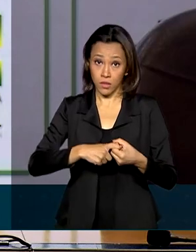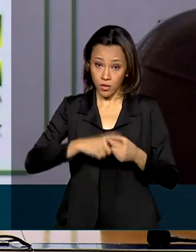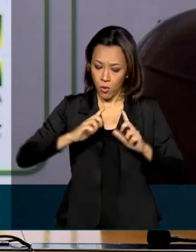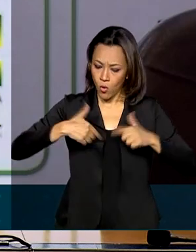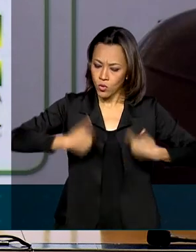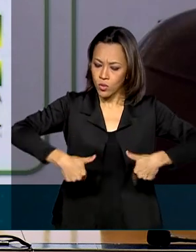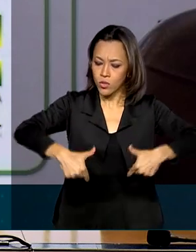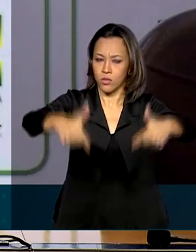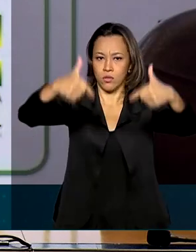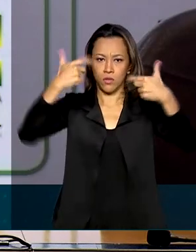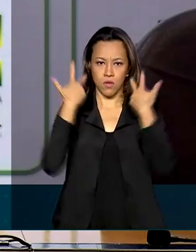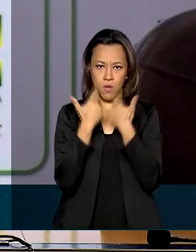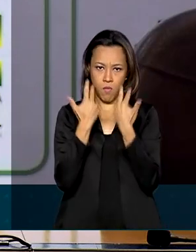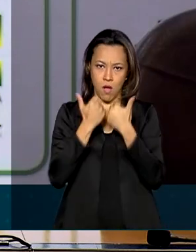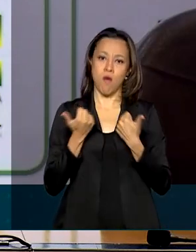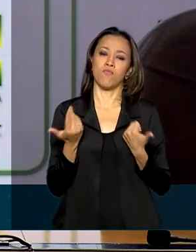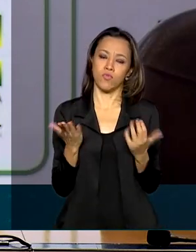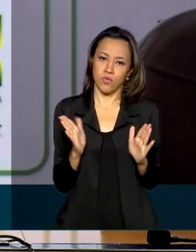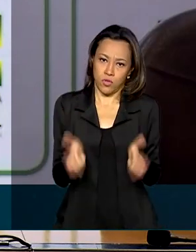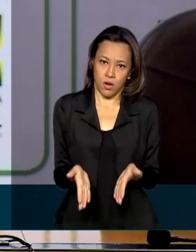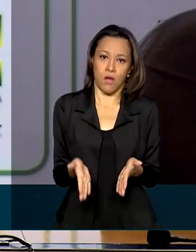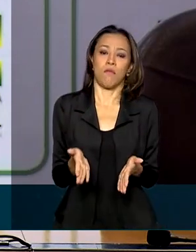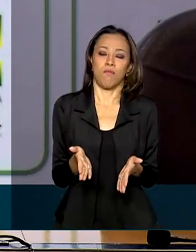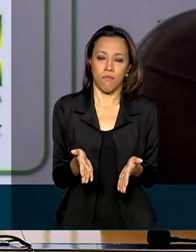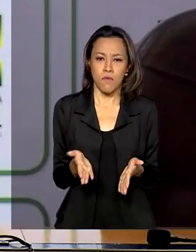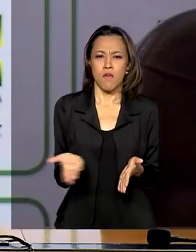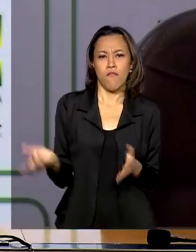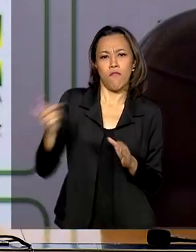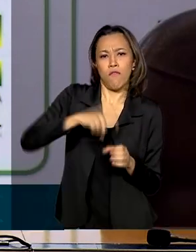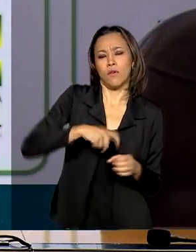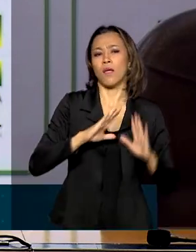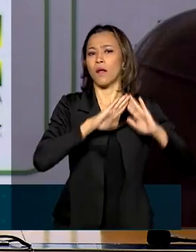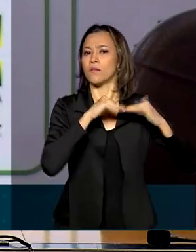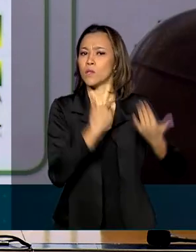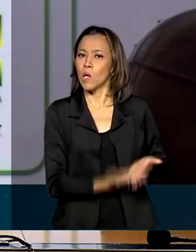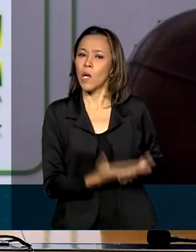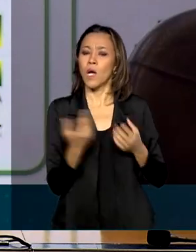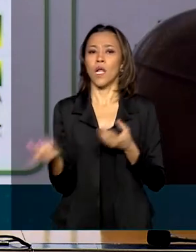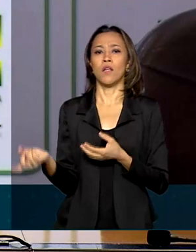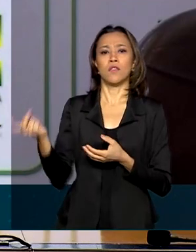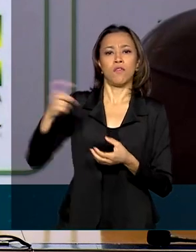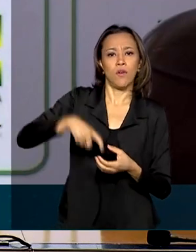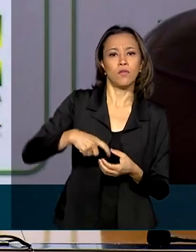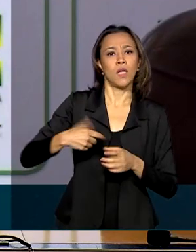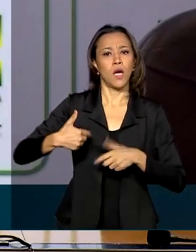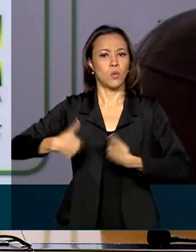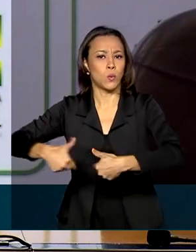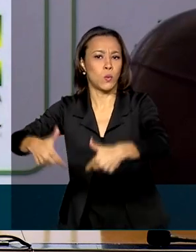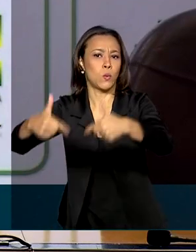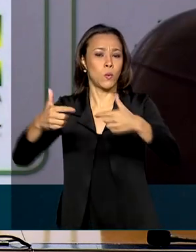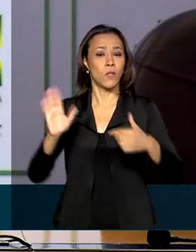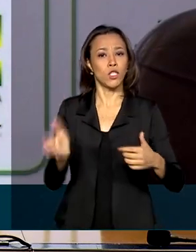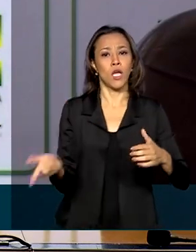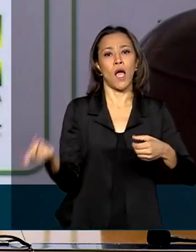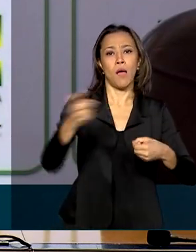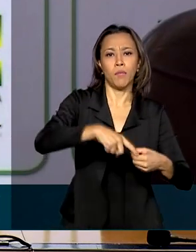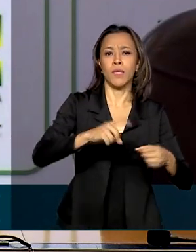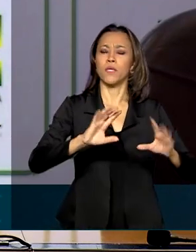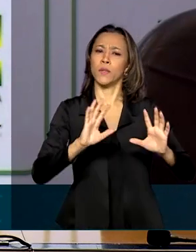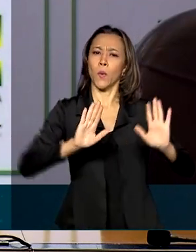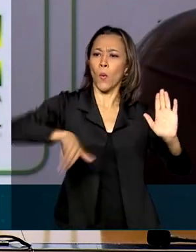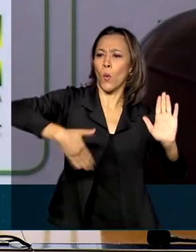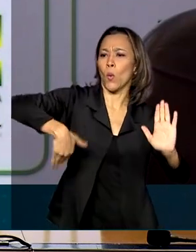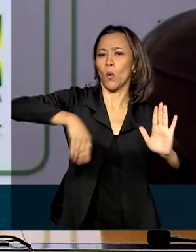Evidentemente, uma nova normalidade, mas que já retornaram às aulas, já retornaram às atividades, já abriram seus clubes, o